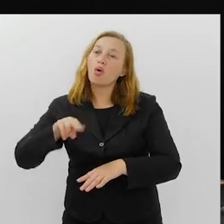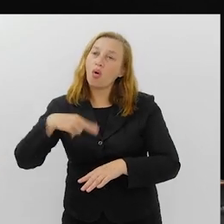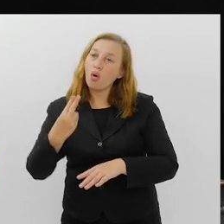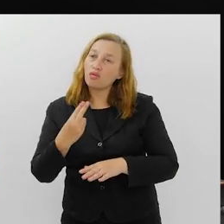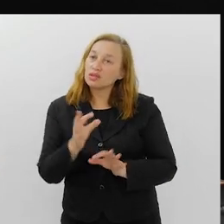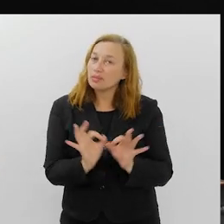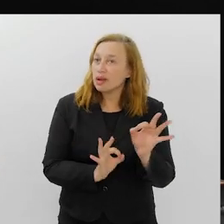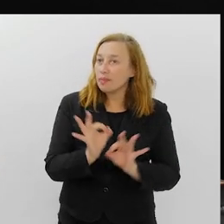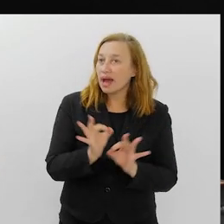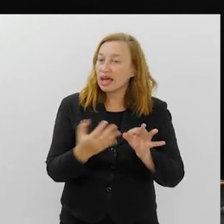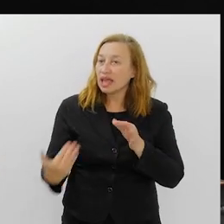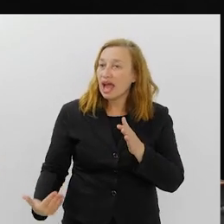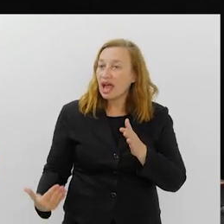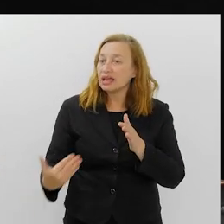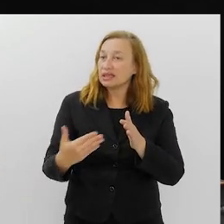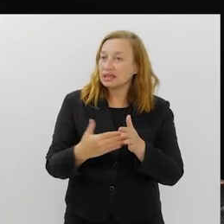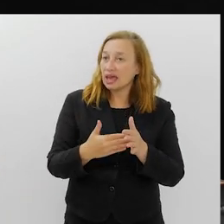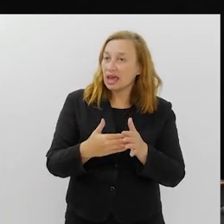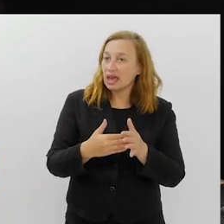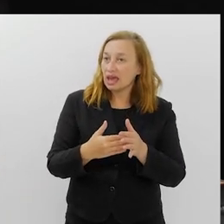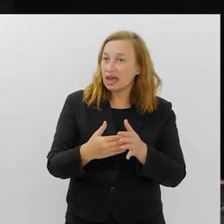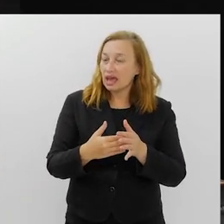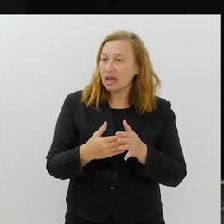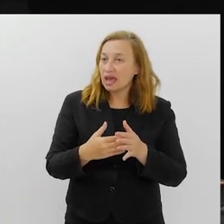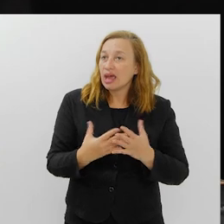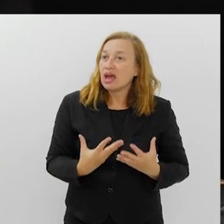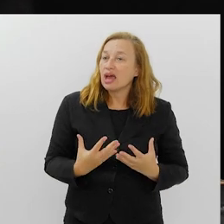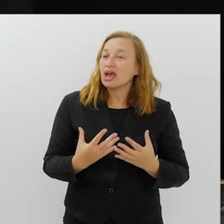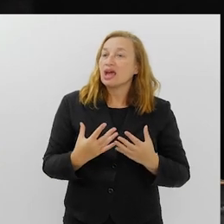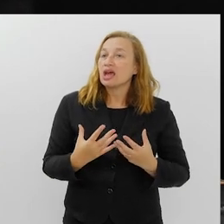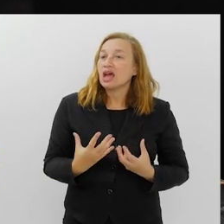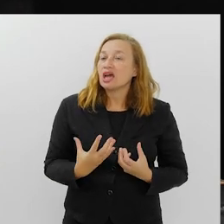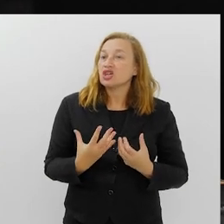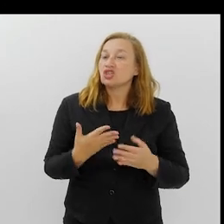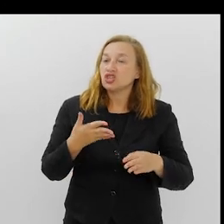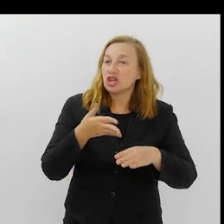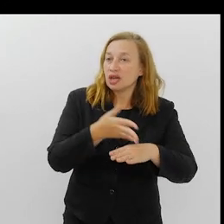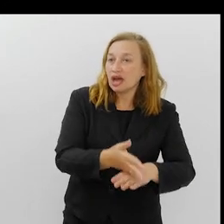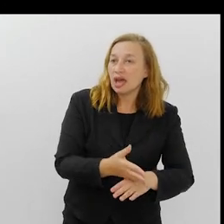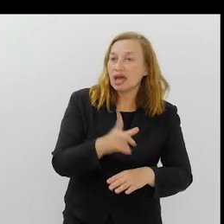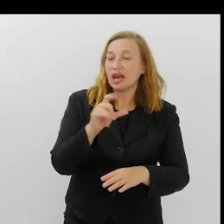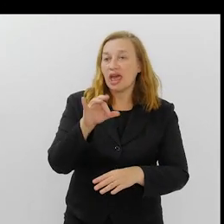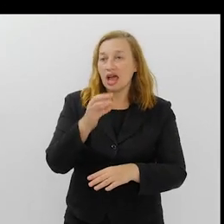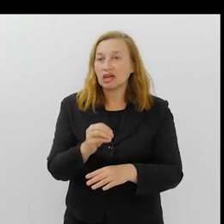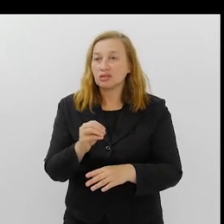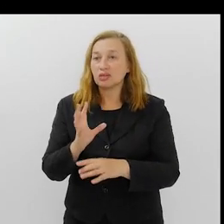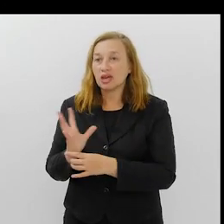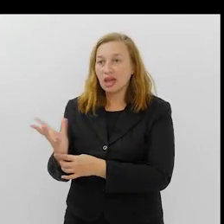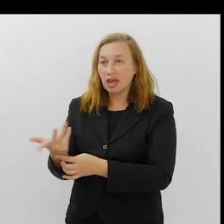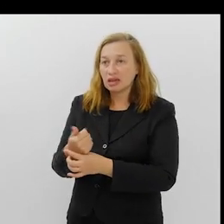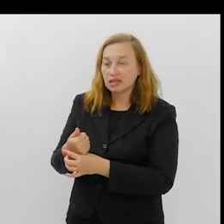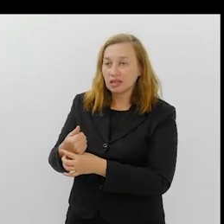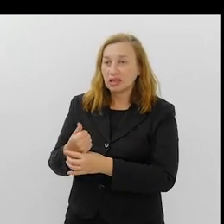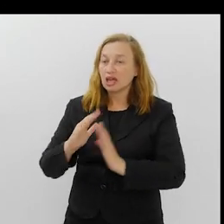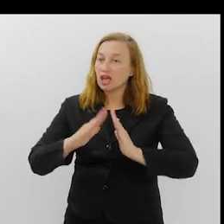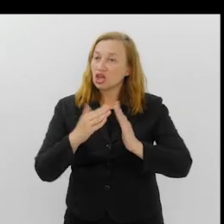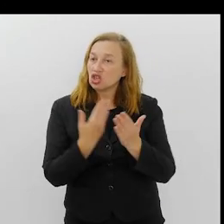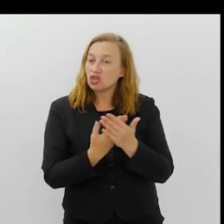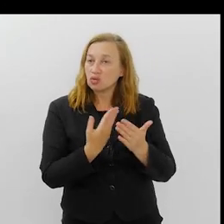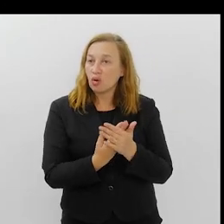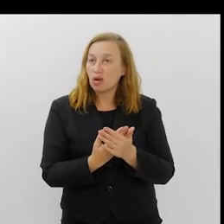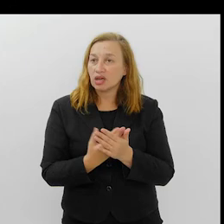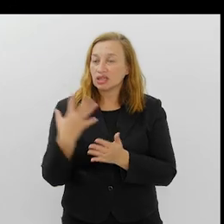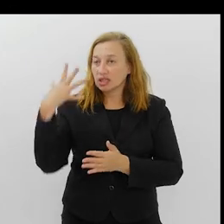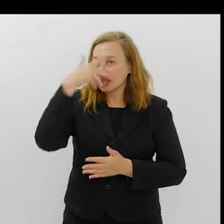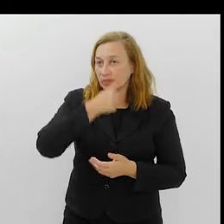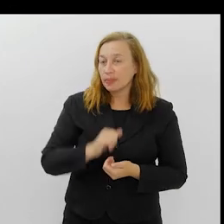culminar no Leandro Vieira, que é fruto da Escola de Belas Artes? Eu acho que, na verdade, isso foi